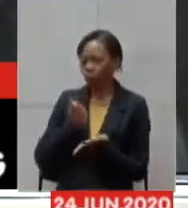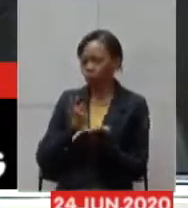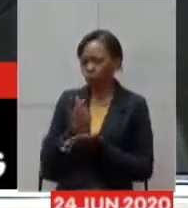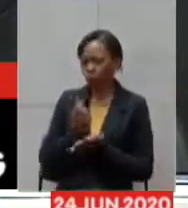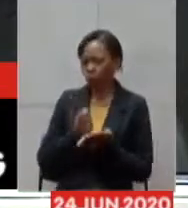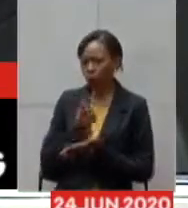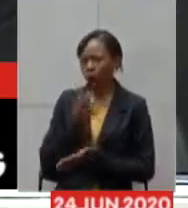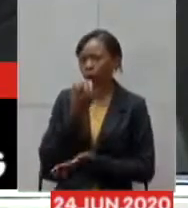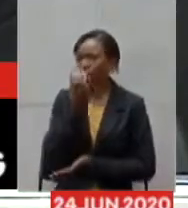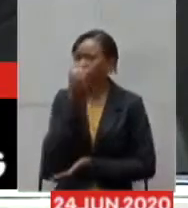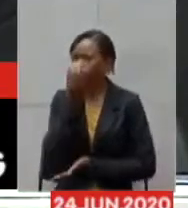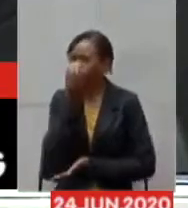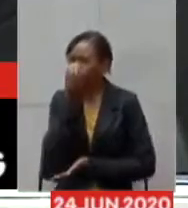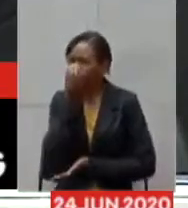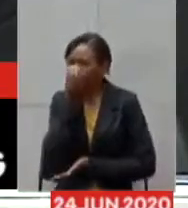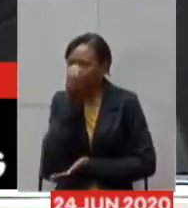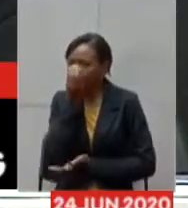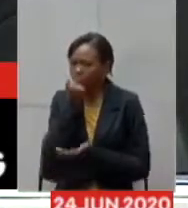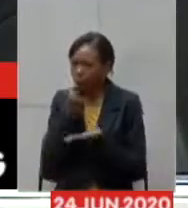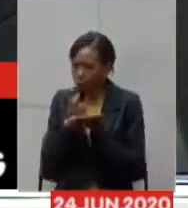num primeiro momento